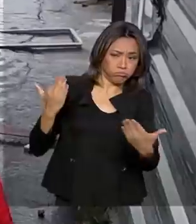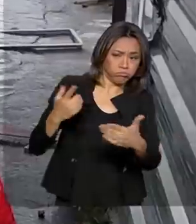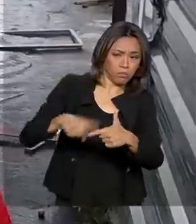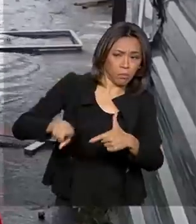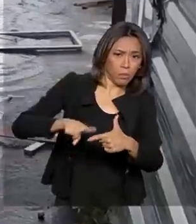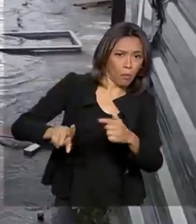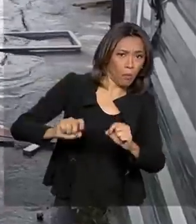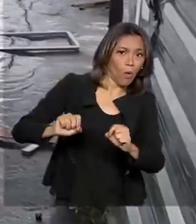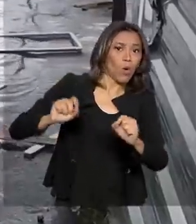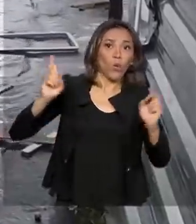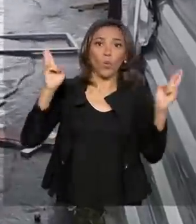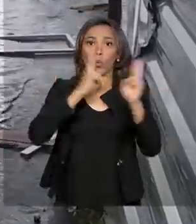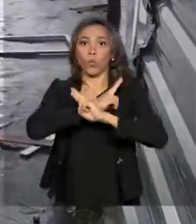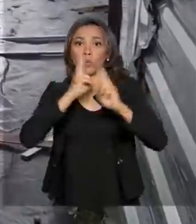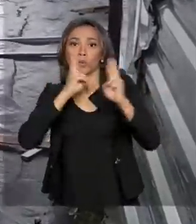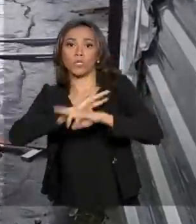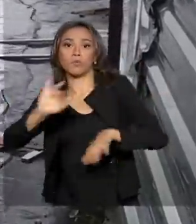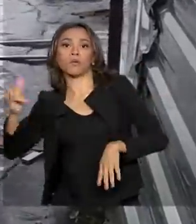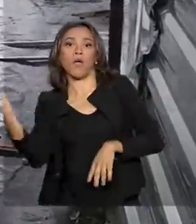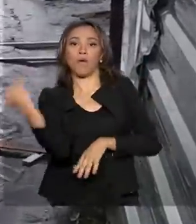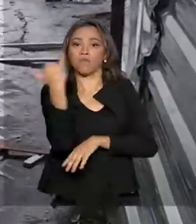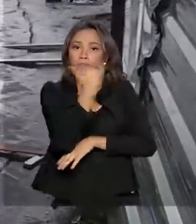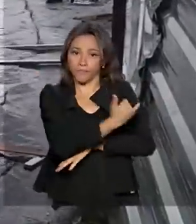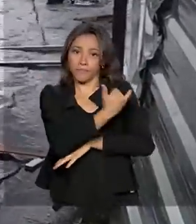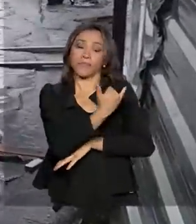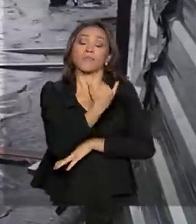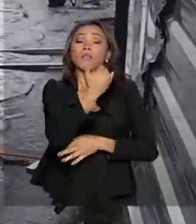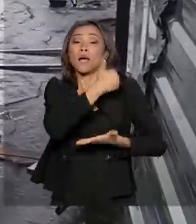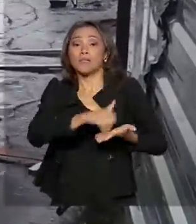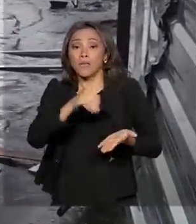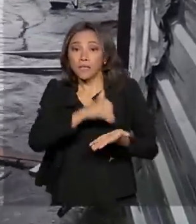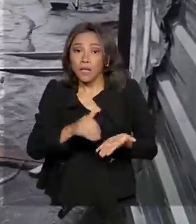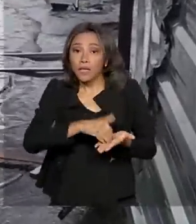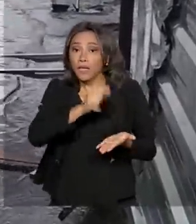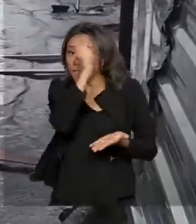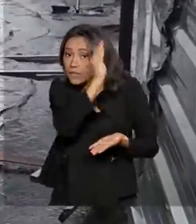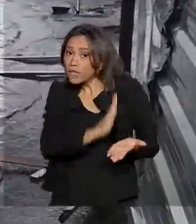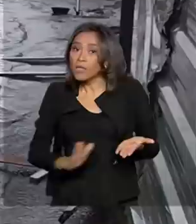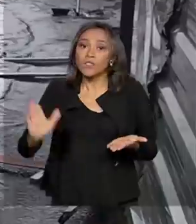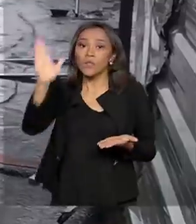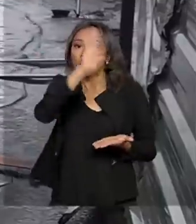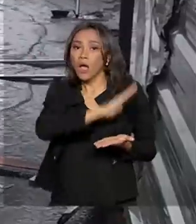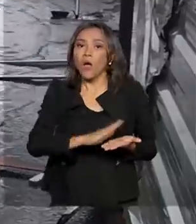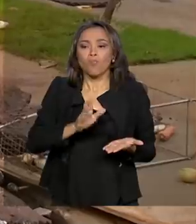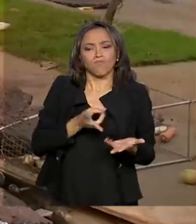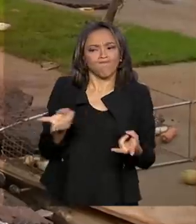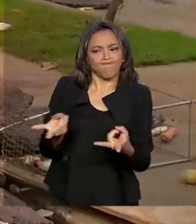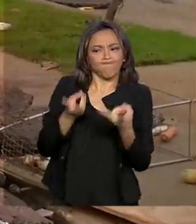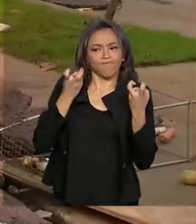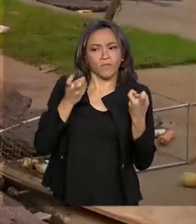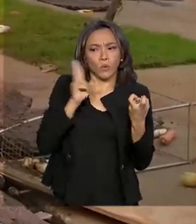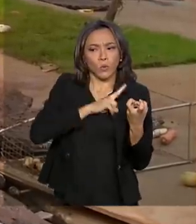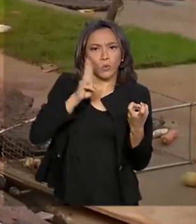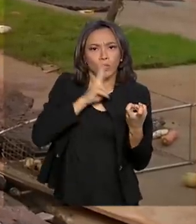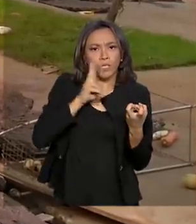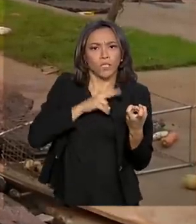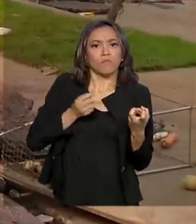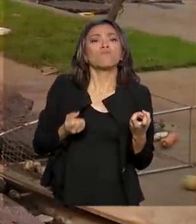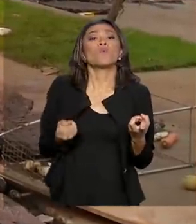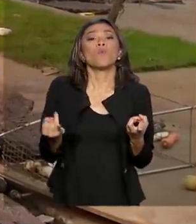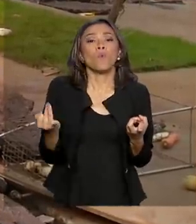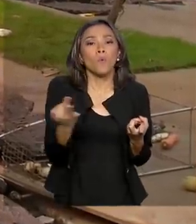barragens precisa ser acionado. A Secretaria Nacional de Proteção e Defesa Civil reconheceu a situação de emergência em